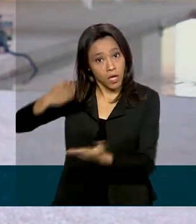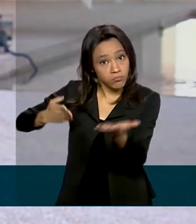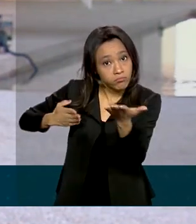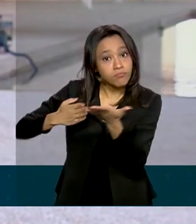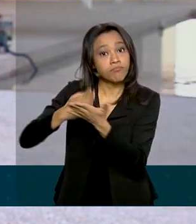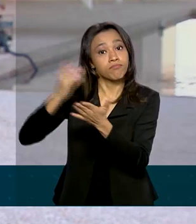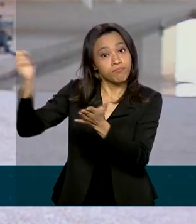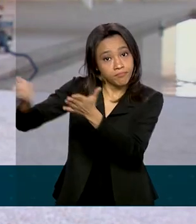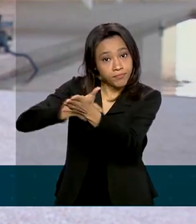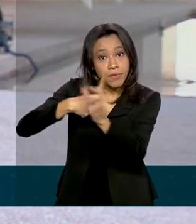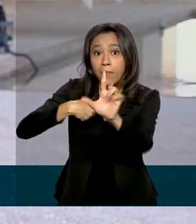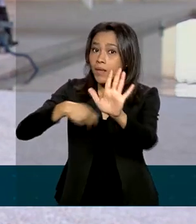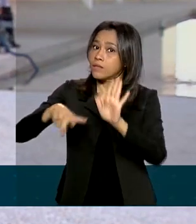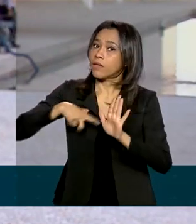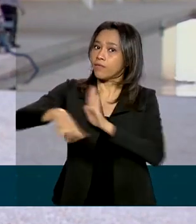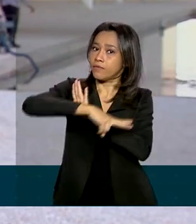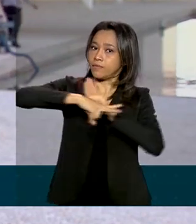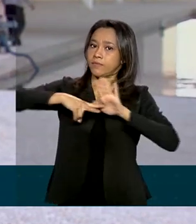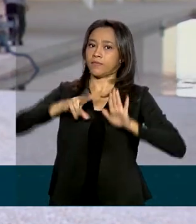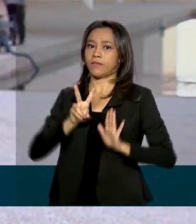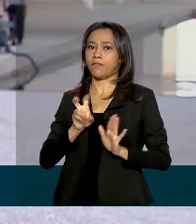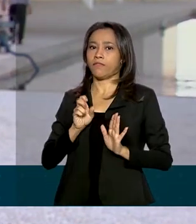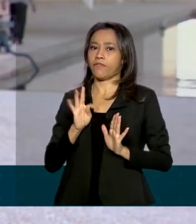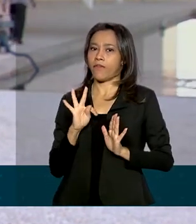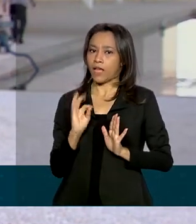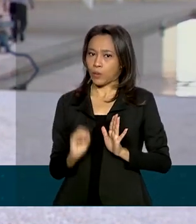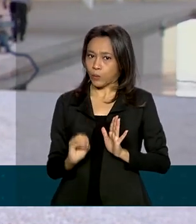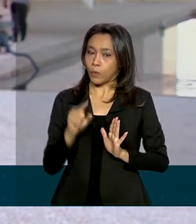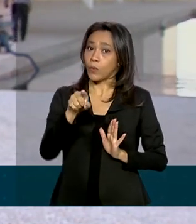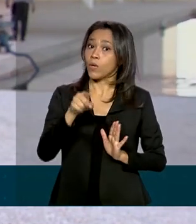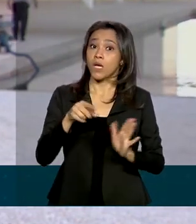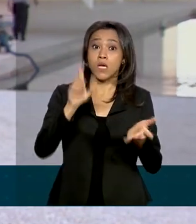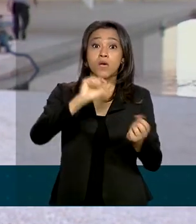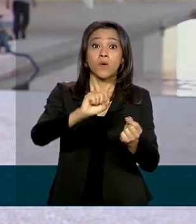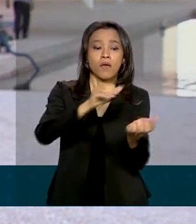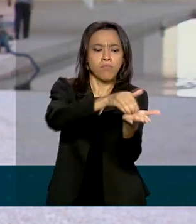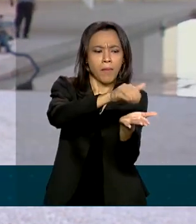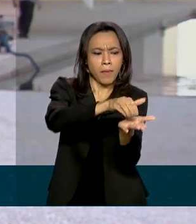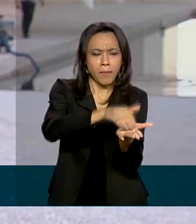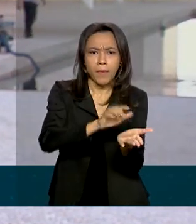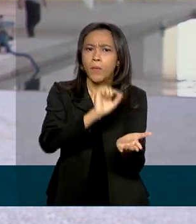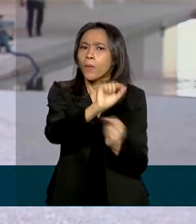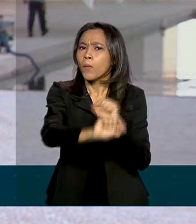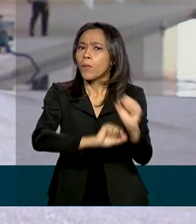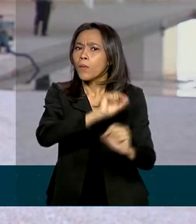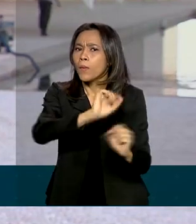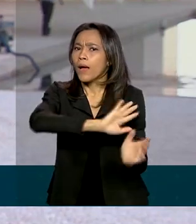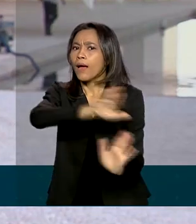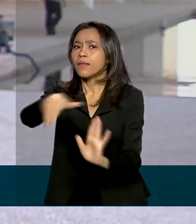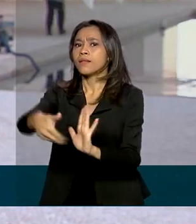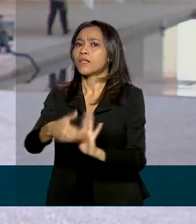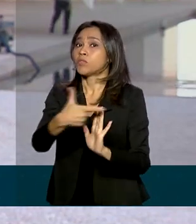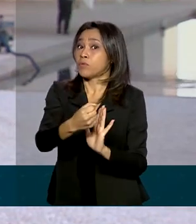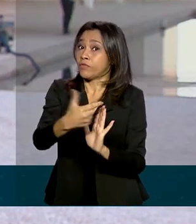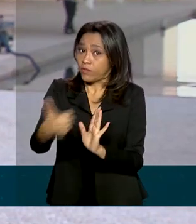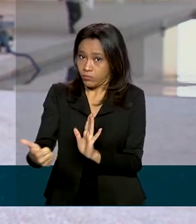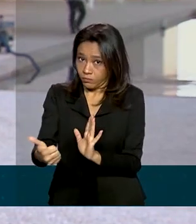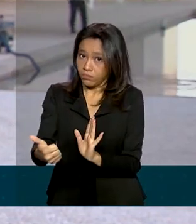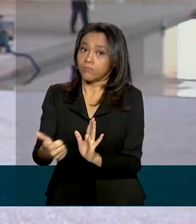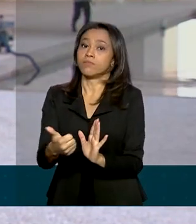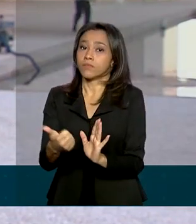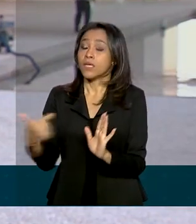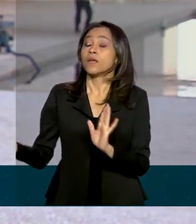vetos. Um deles foi a prorrogação da desoneração da folha de pagamento até 2021. Na